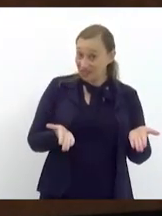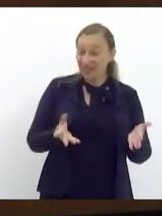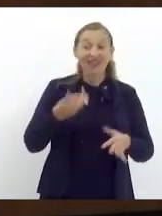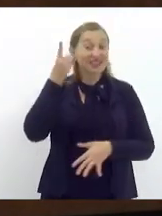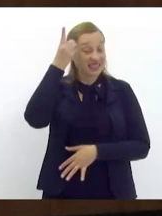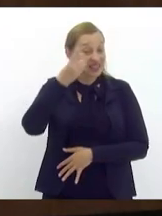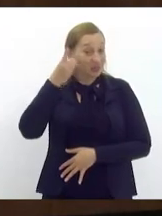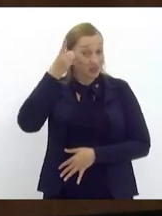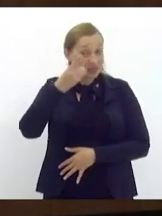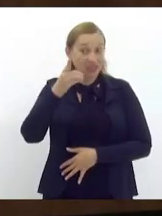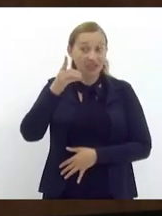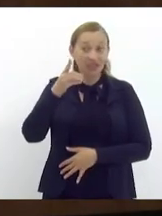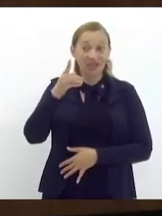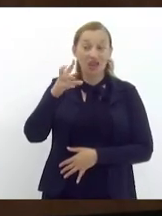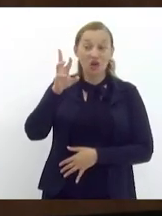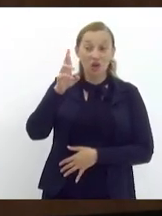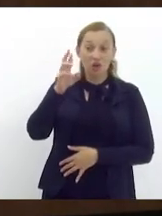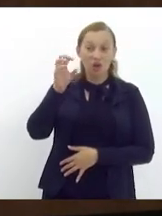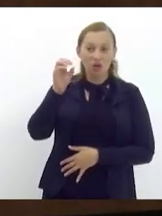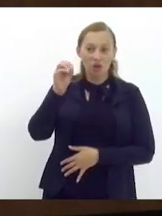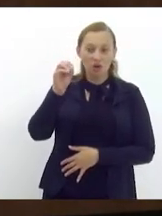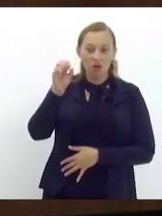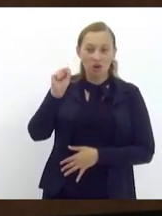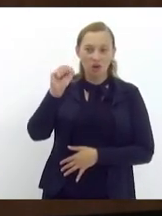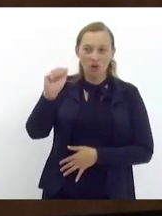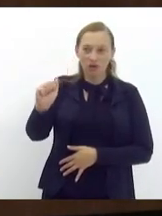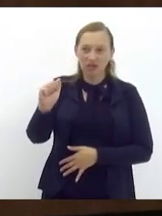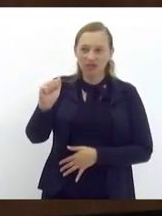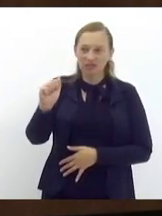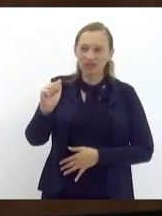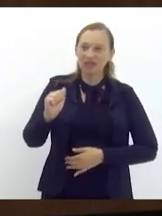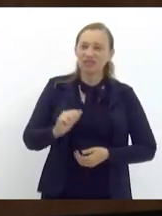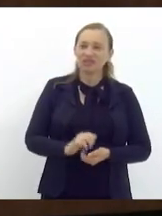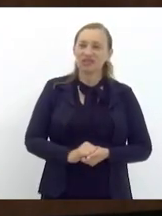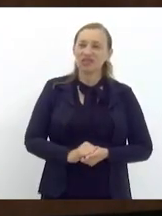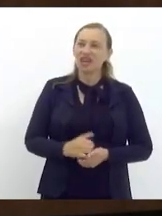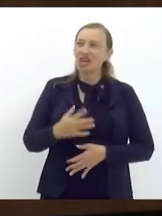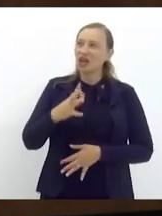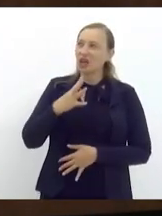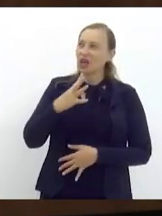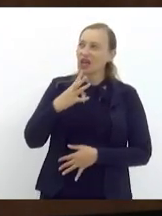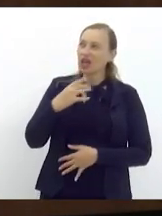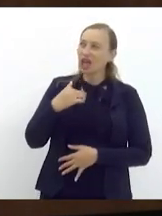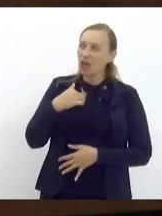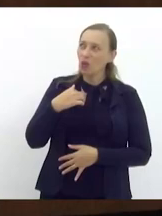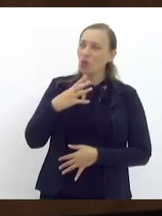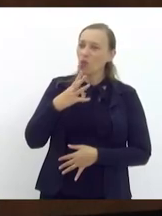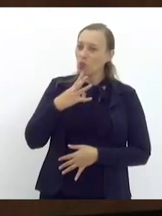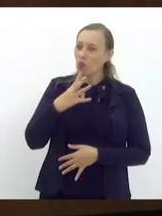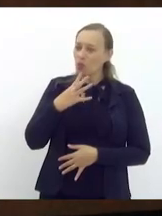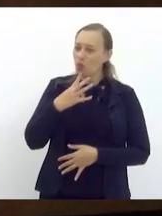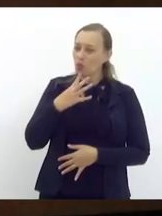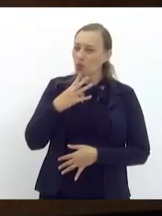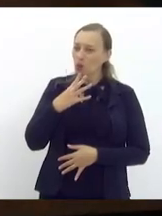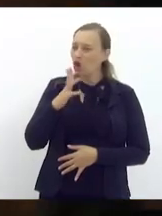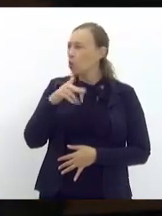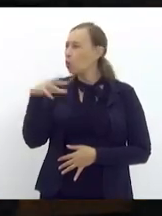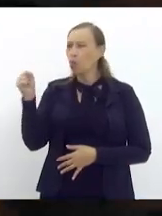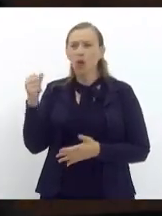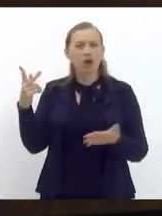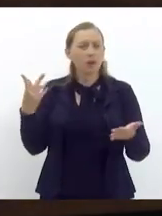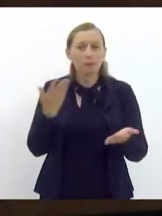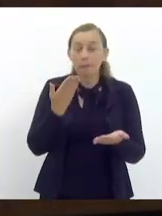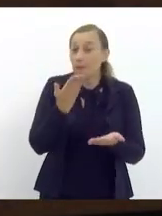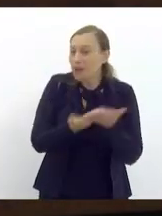deputada Rosa Fernandes, pelo menos que eu tenha notícia, jamais perdeu